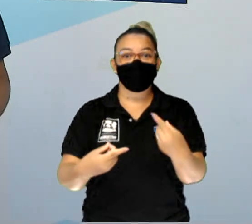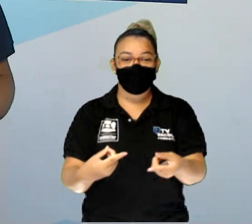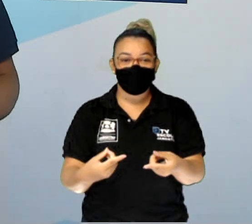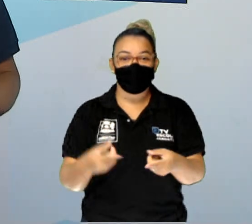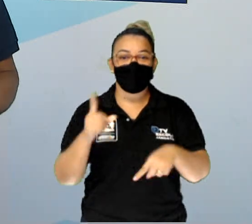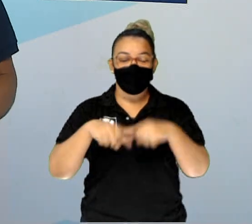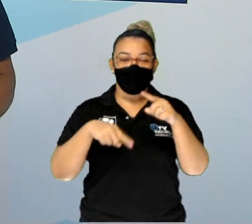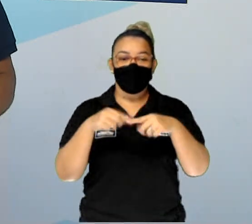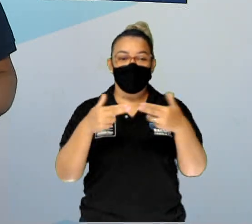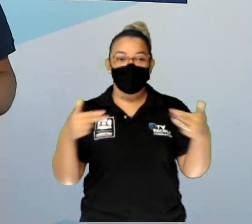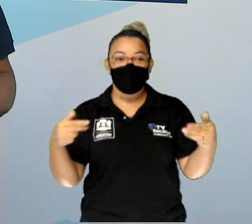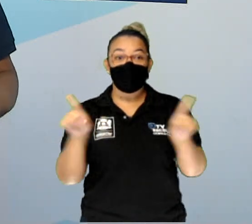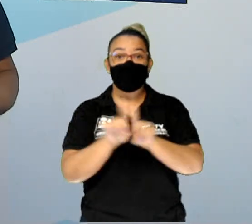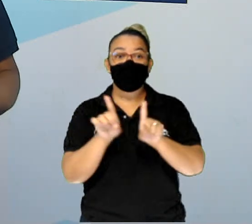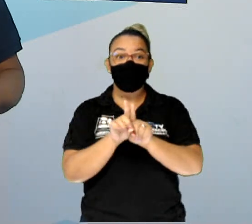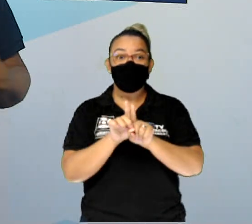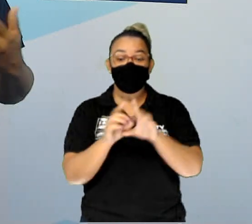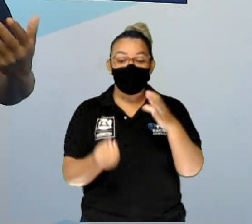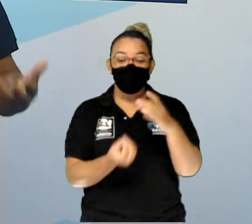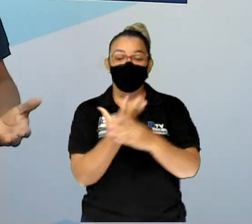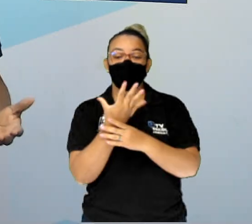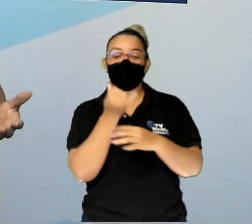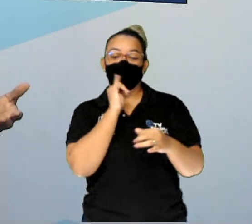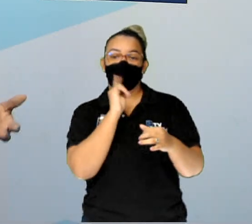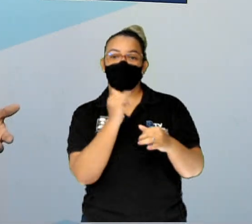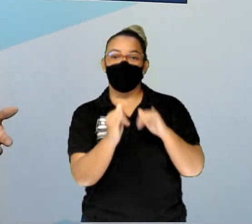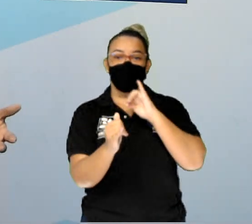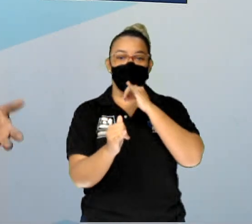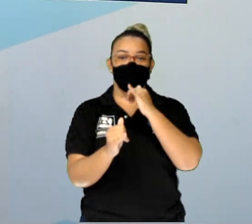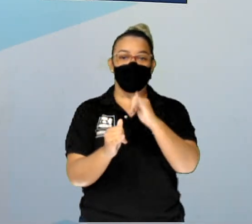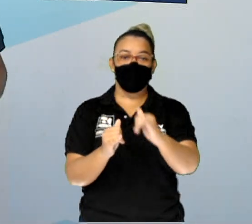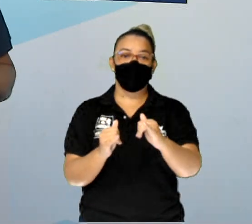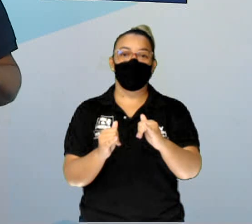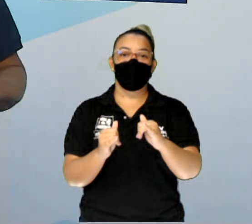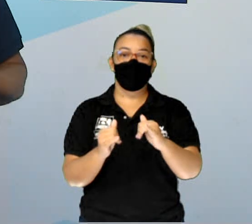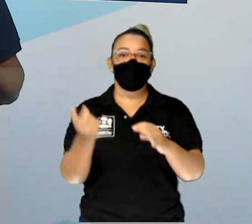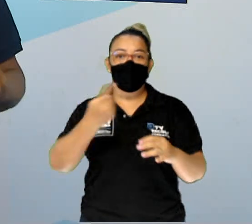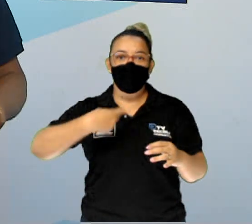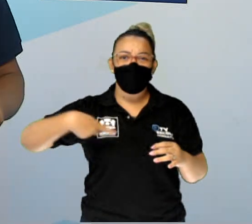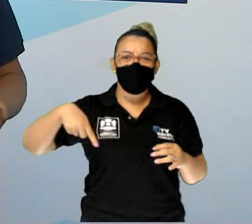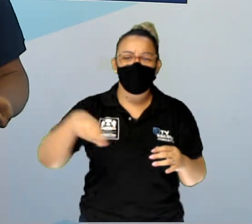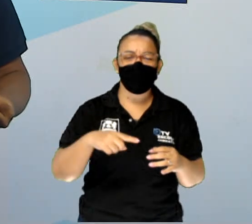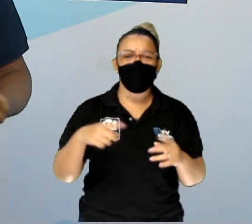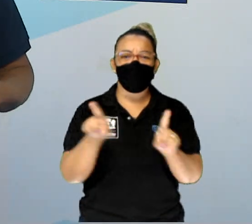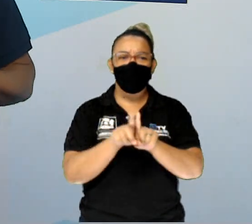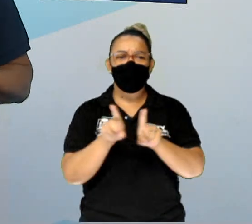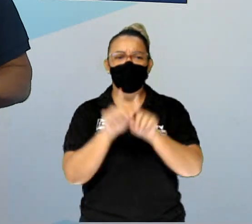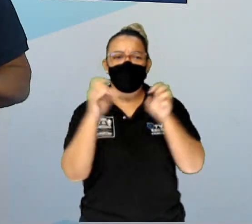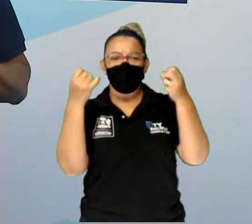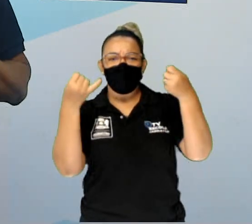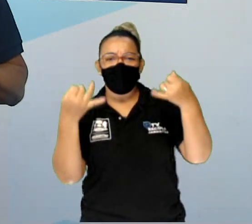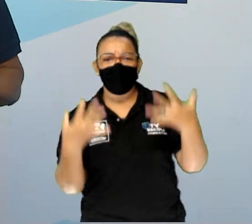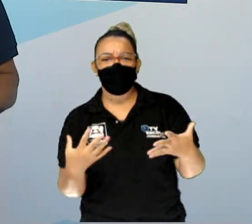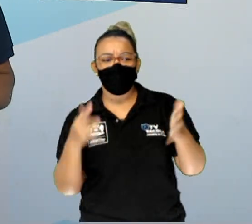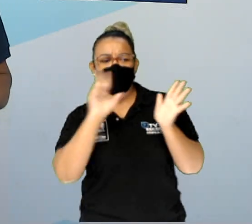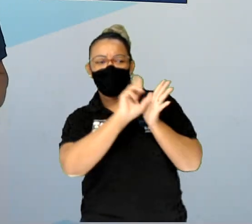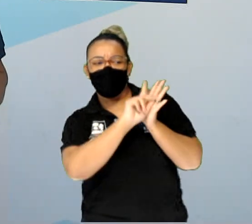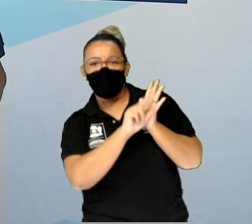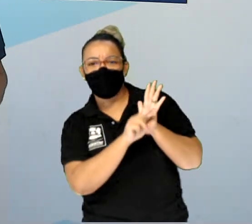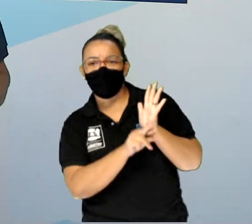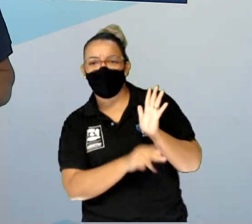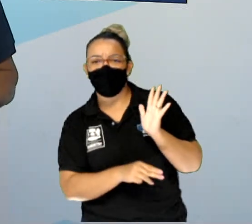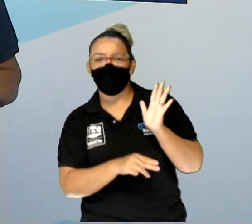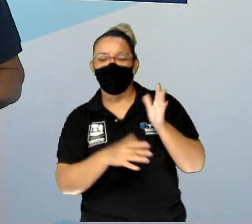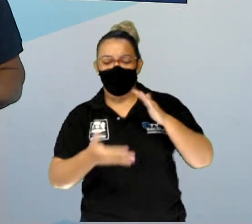materiais e na produção de energia. Nós falamos também que os recursos naturais,